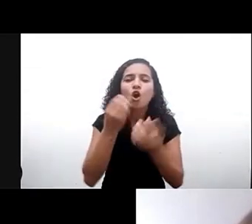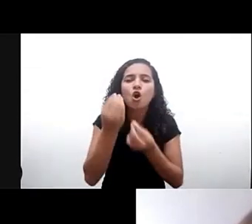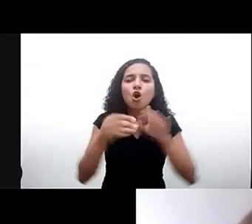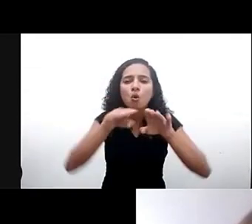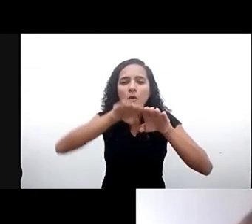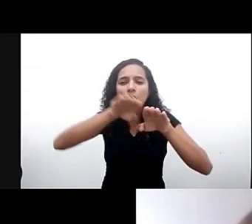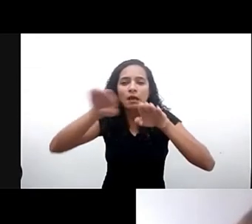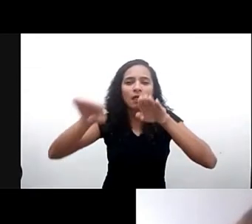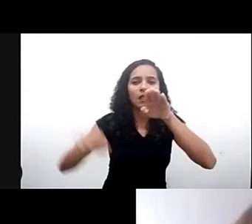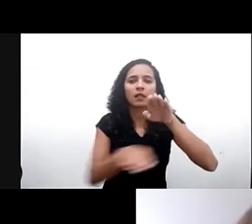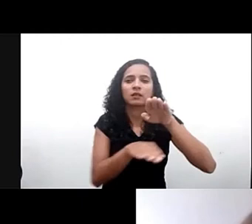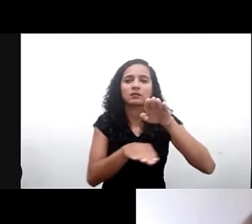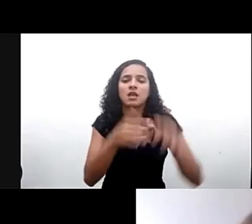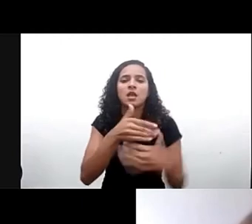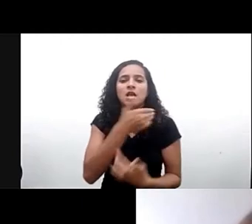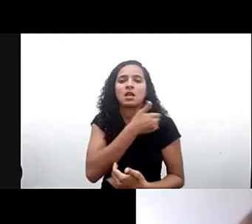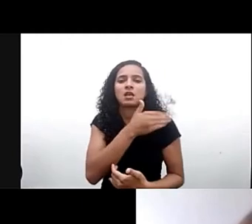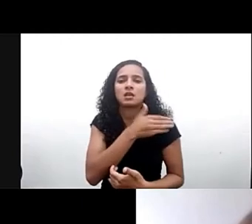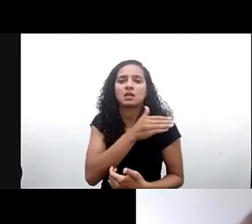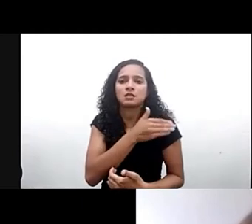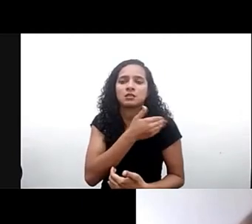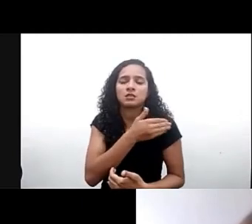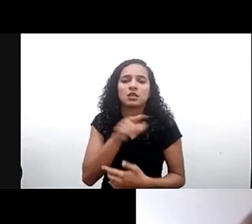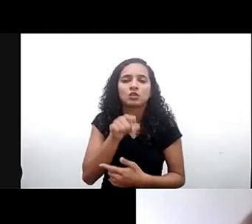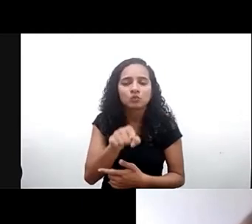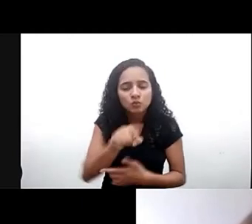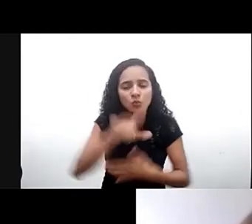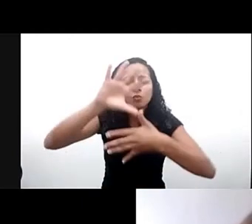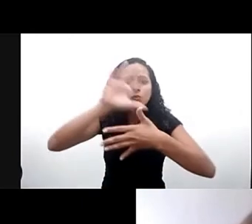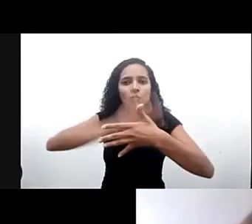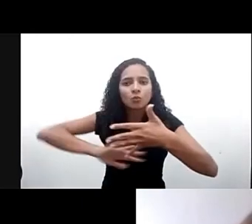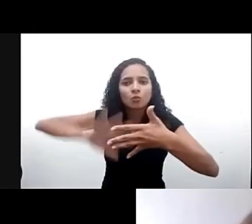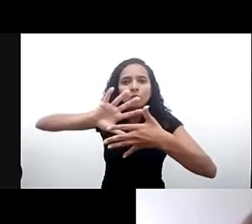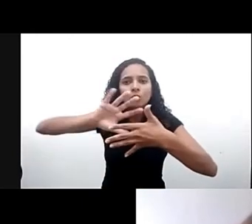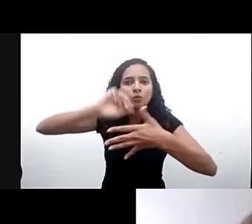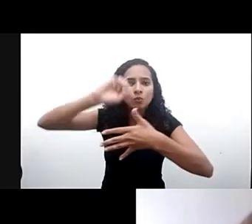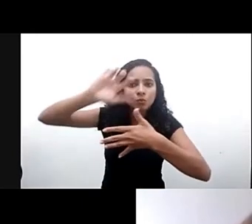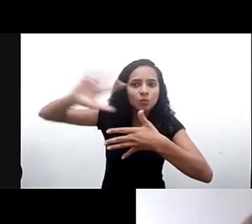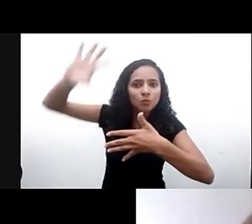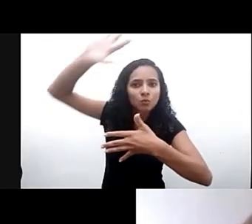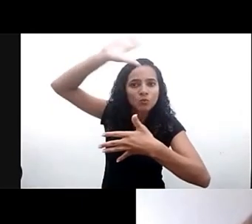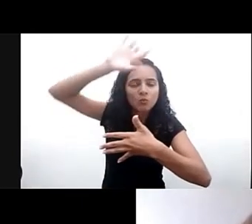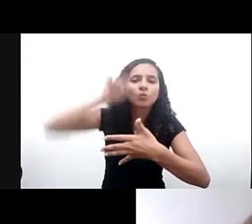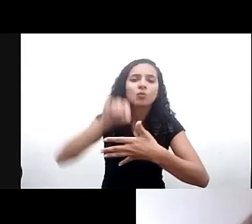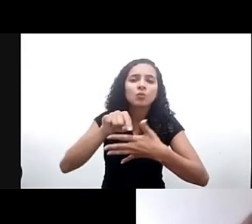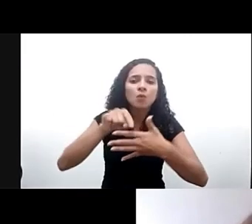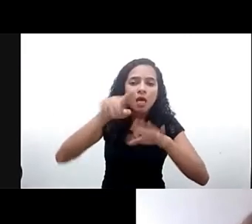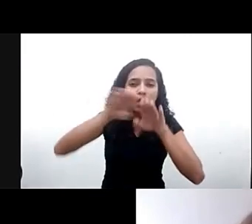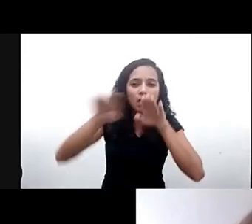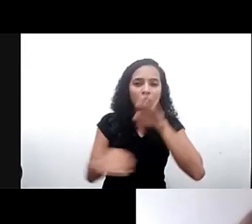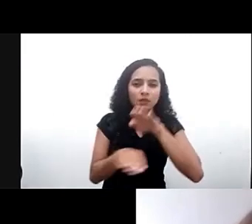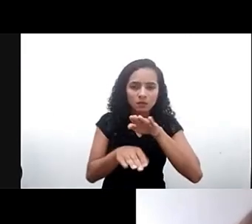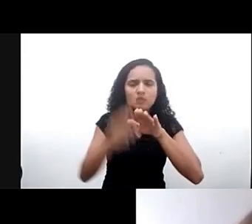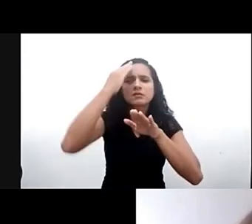discriminatório dado às crianças do sul global em comparação ao norte global por parte de mesmas empresas